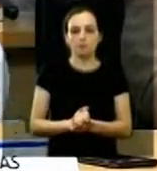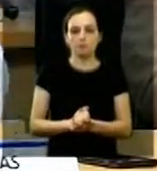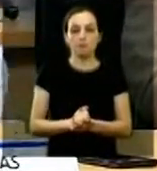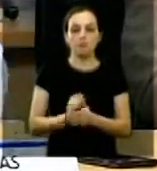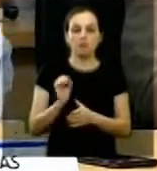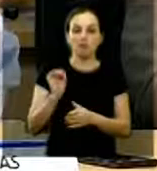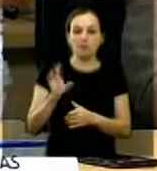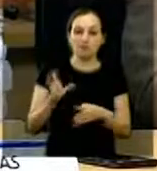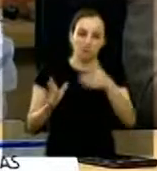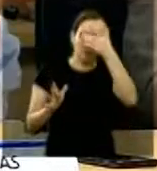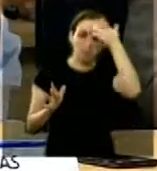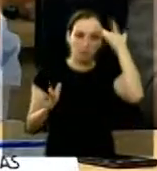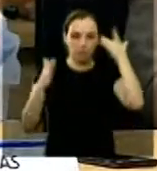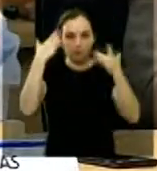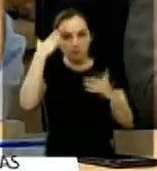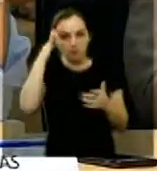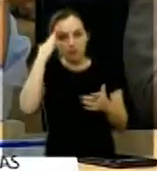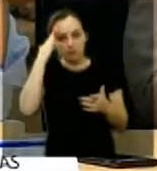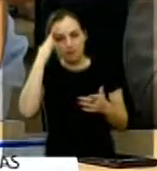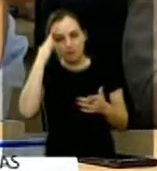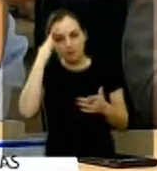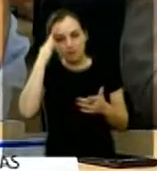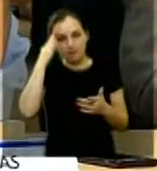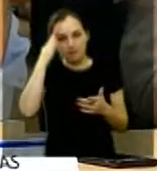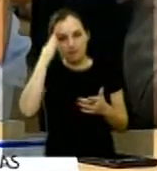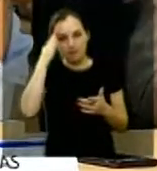só para o pessoal entender o boi está falando das renas tá